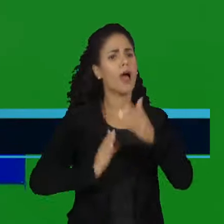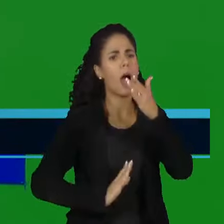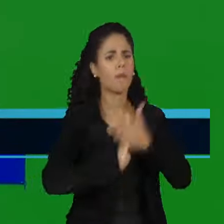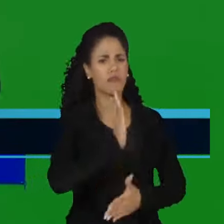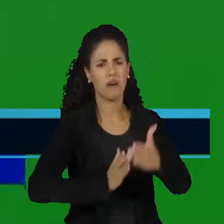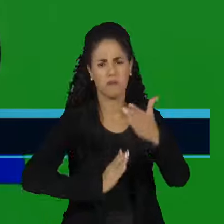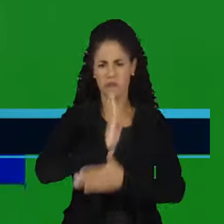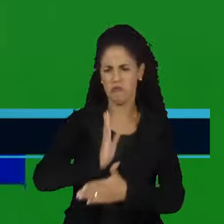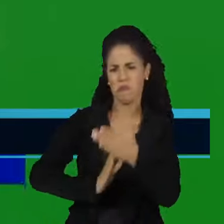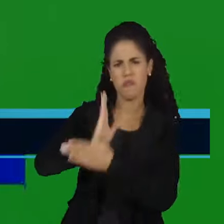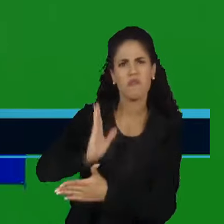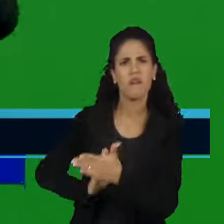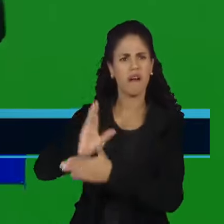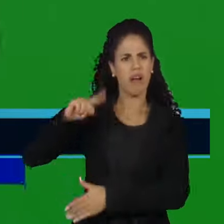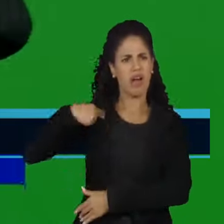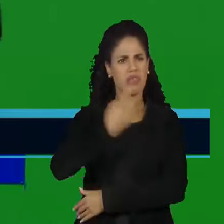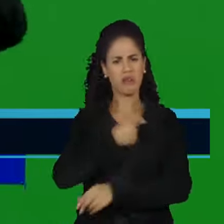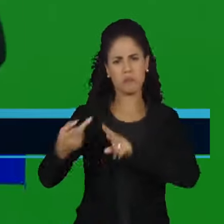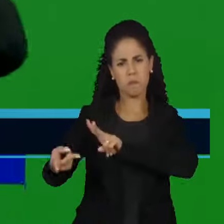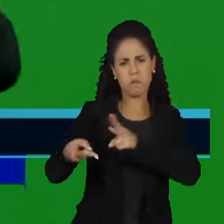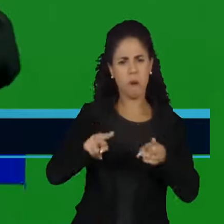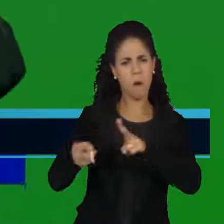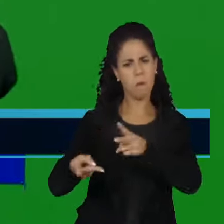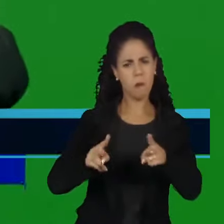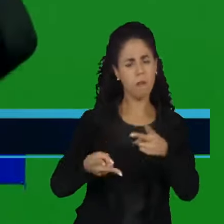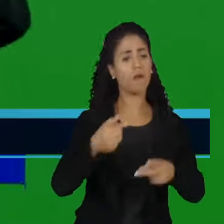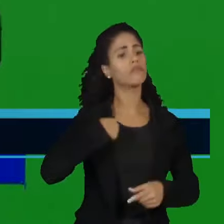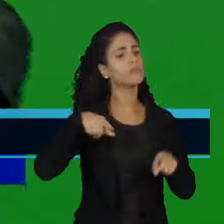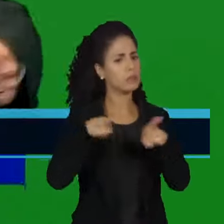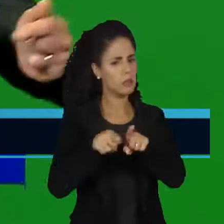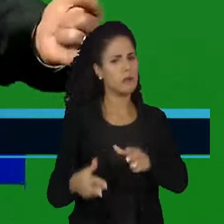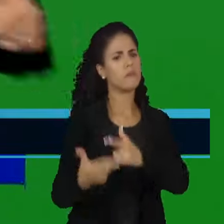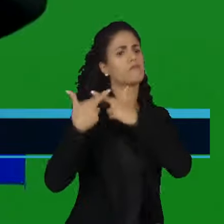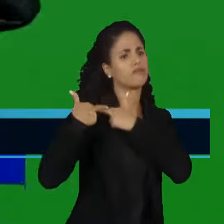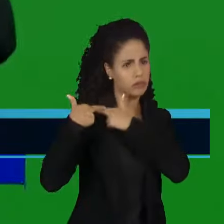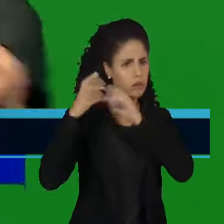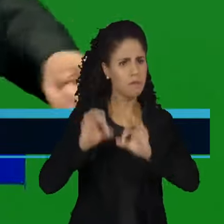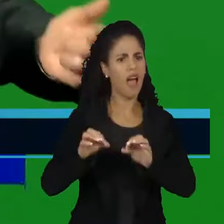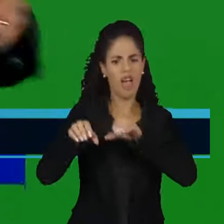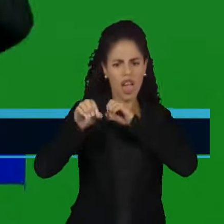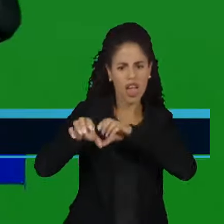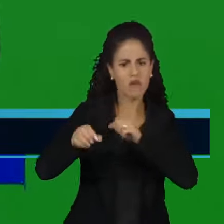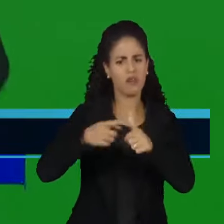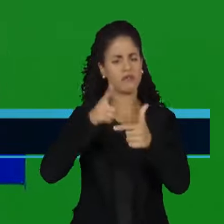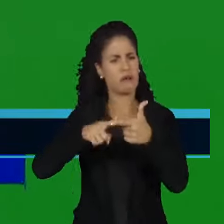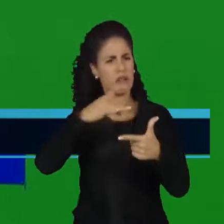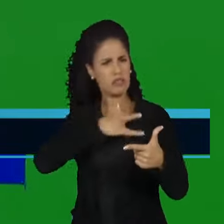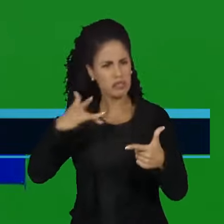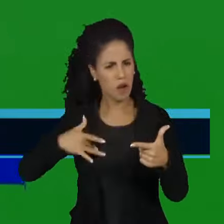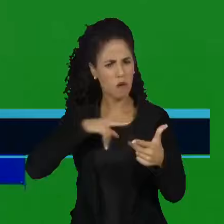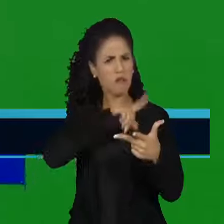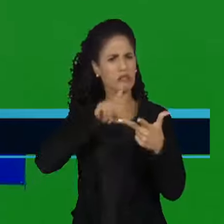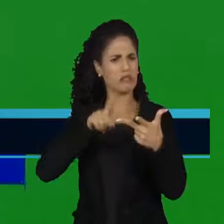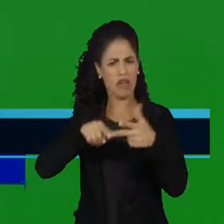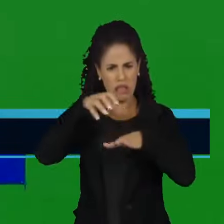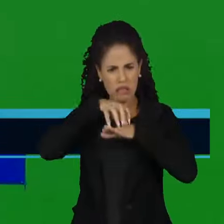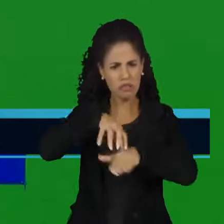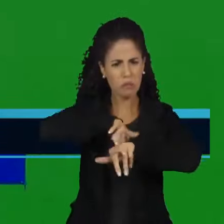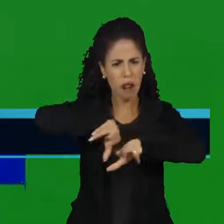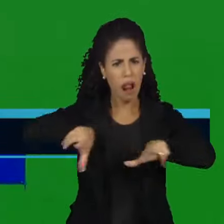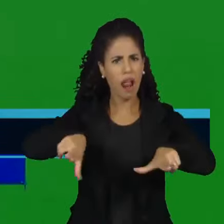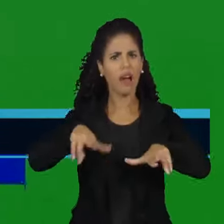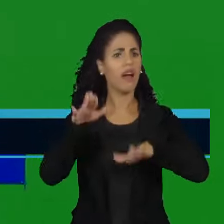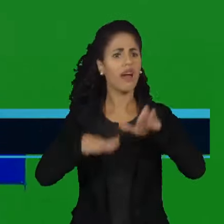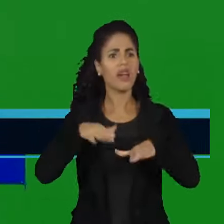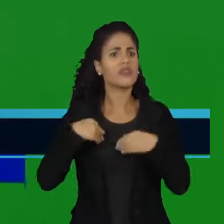monte de coisa, nós transferimos muita responsabilidade, é mais educação, é mais saúde, é mais transporte, e muitas